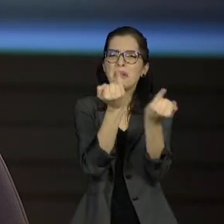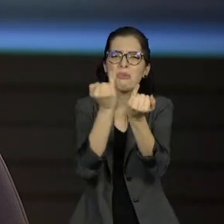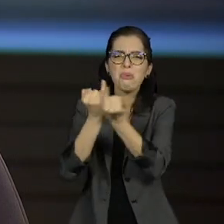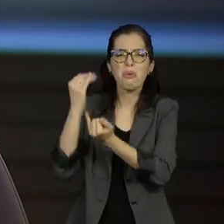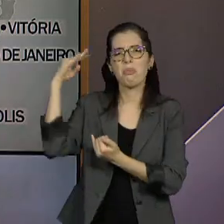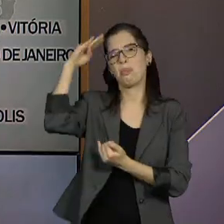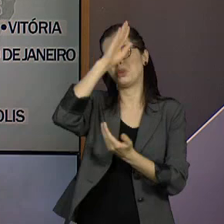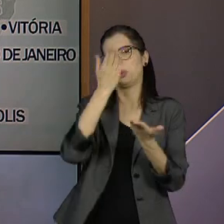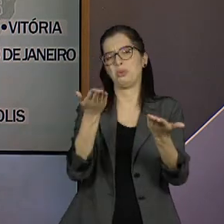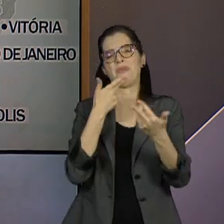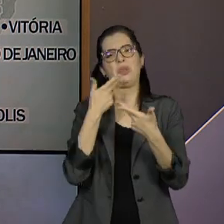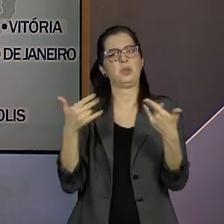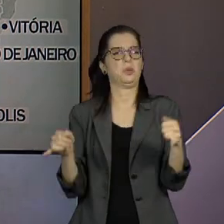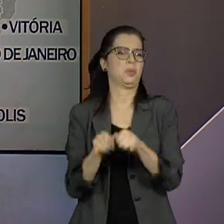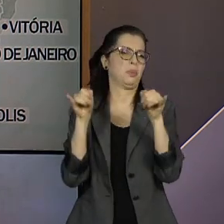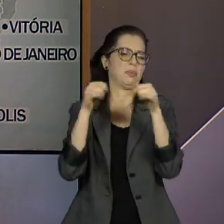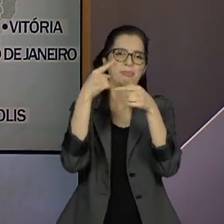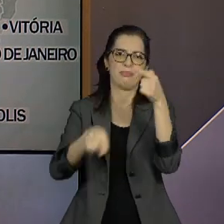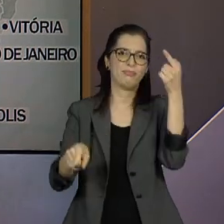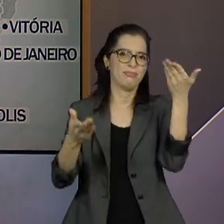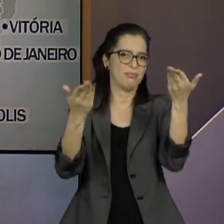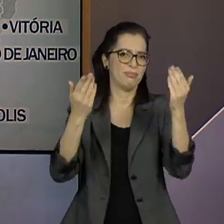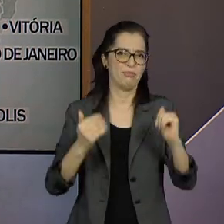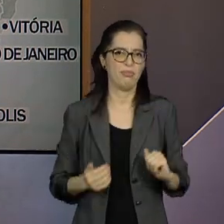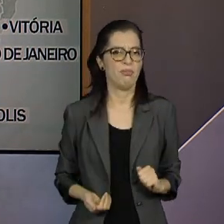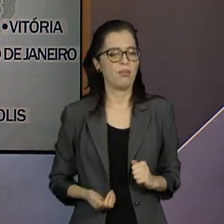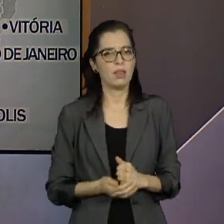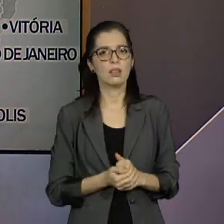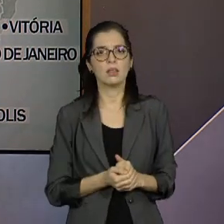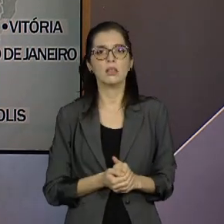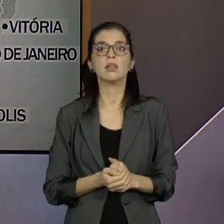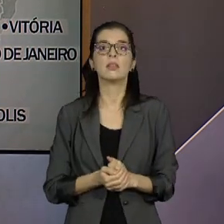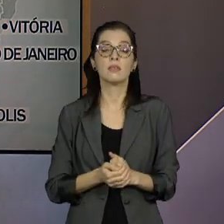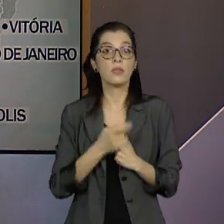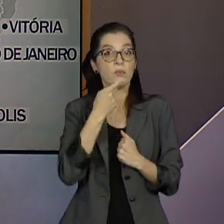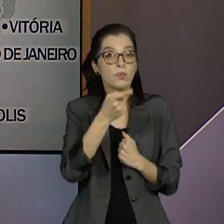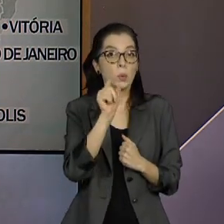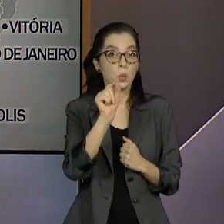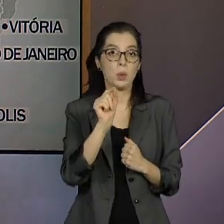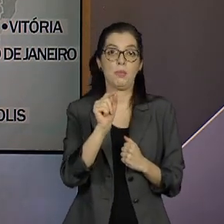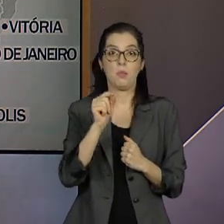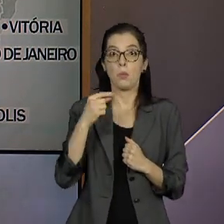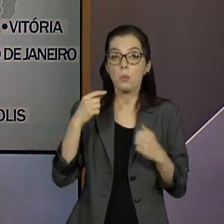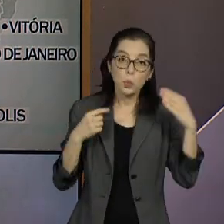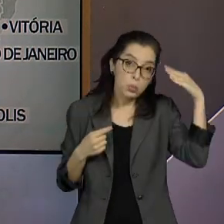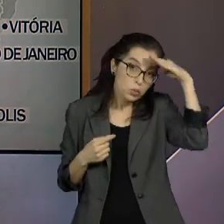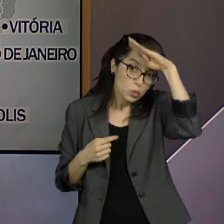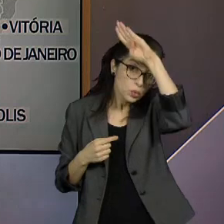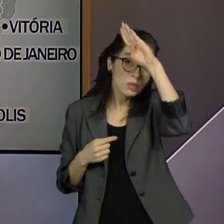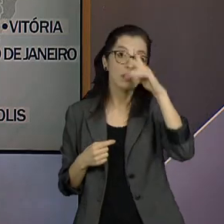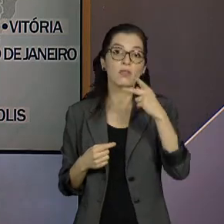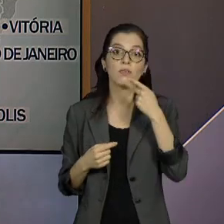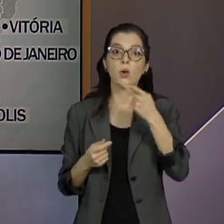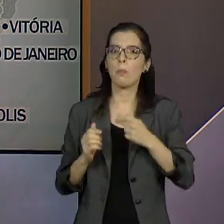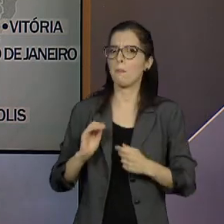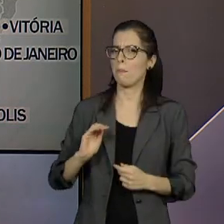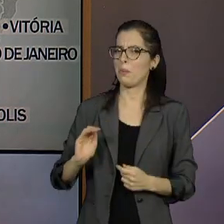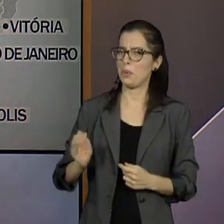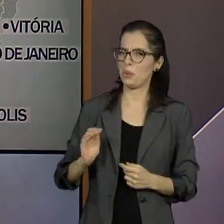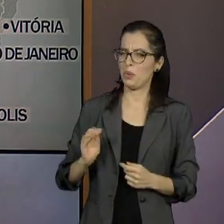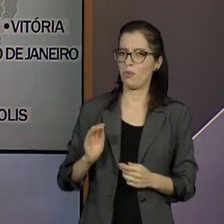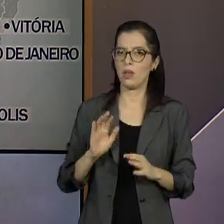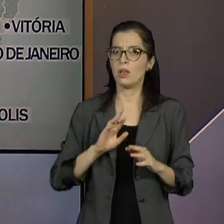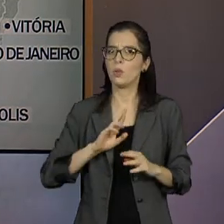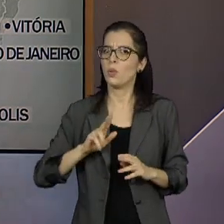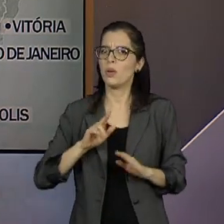coisa. É, e só para deixar bem claro aqui o que eu pontuei, eu não disse que o presidente colocou a questão da pedofilia, mas que essa questão foi citada no Rio de Janeiro. E o